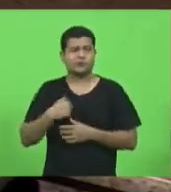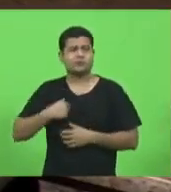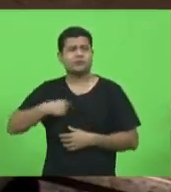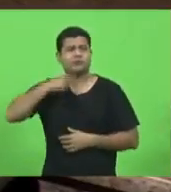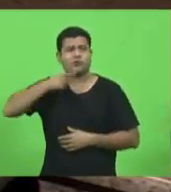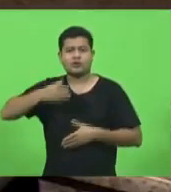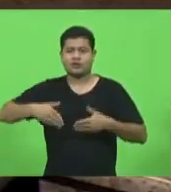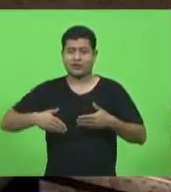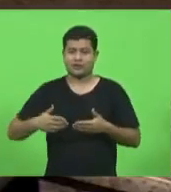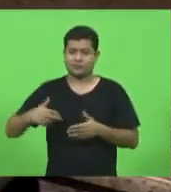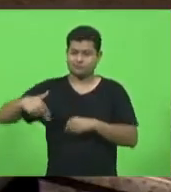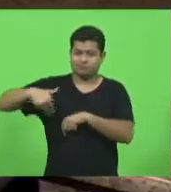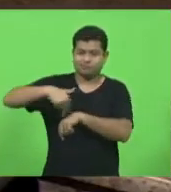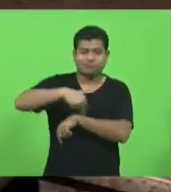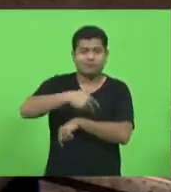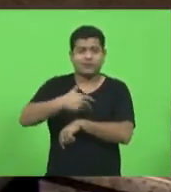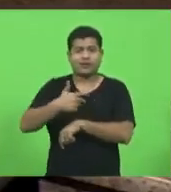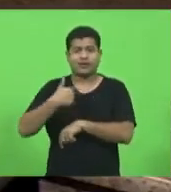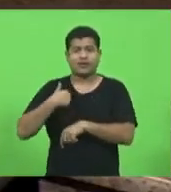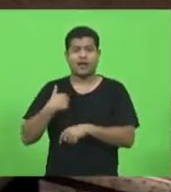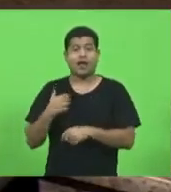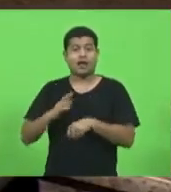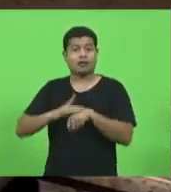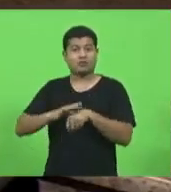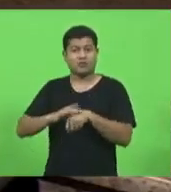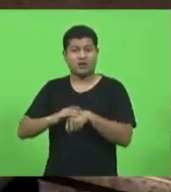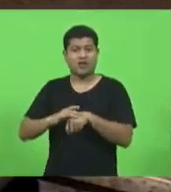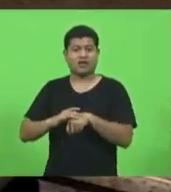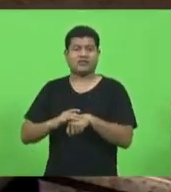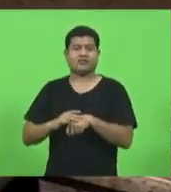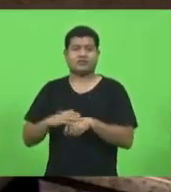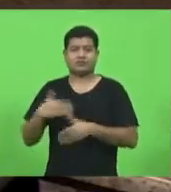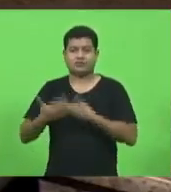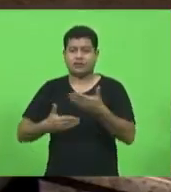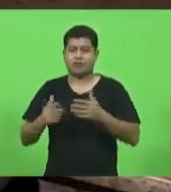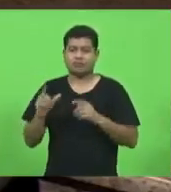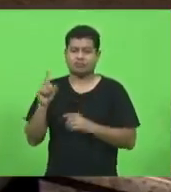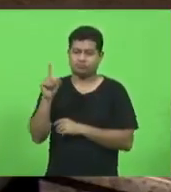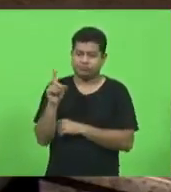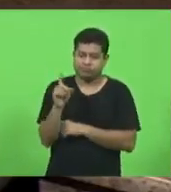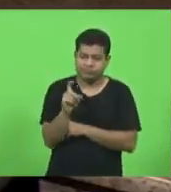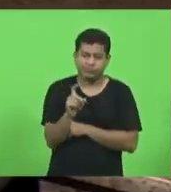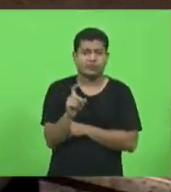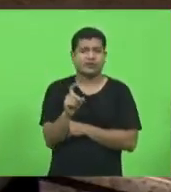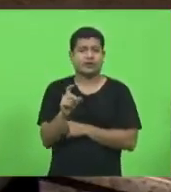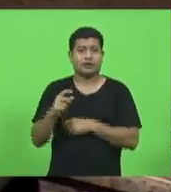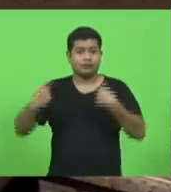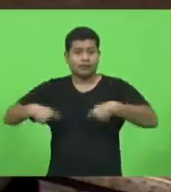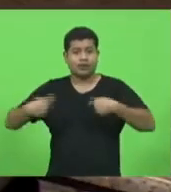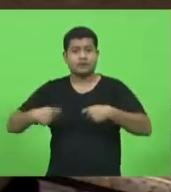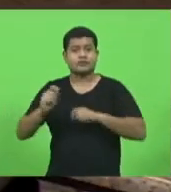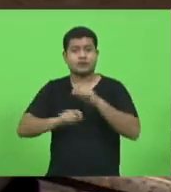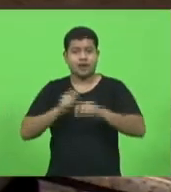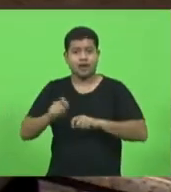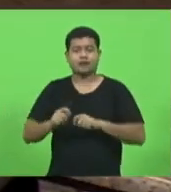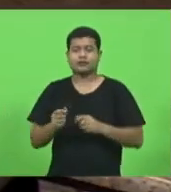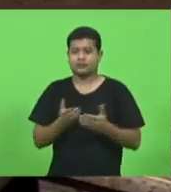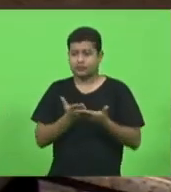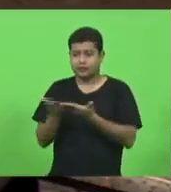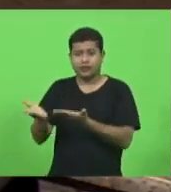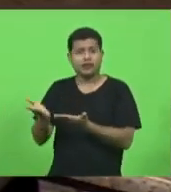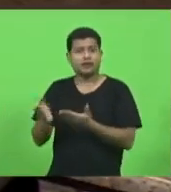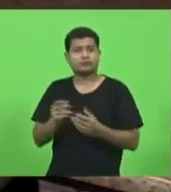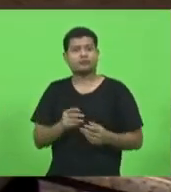degenerativas, terão a vacinação domiciliar. Então, nós tivemos, como falei, com o governador Carlos Moisés,